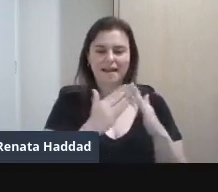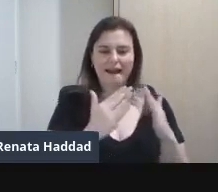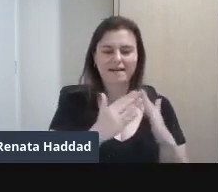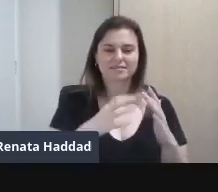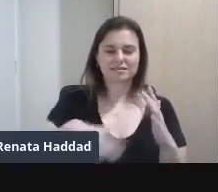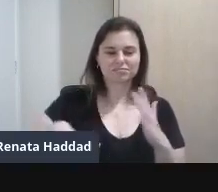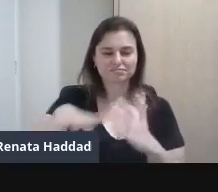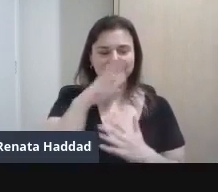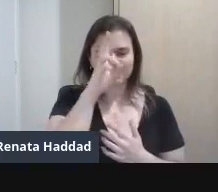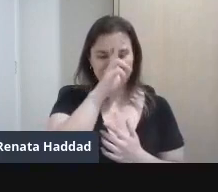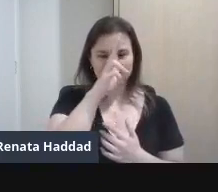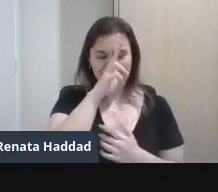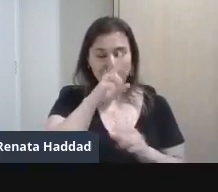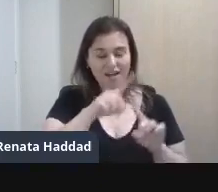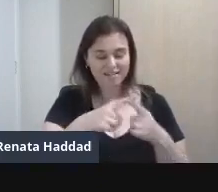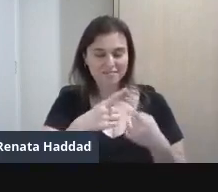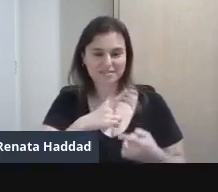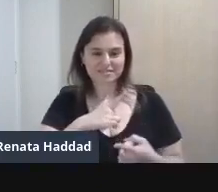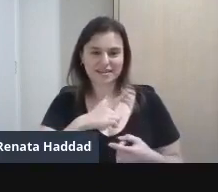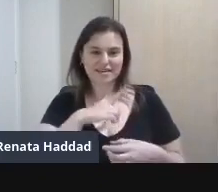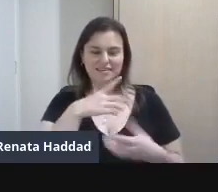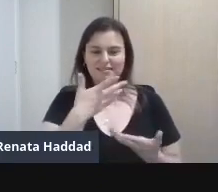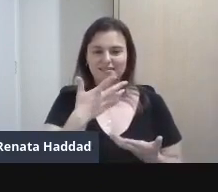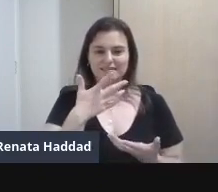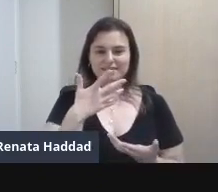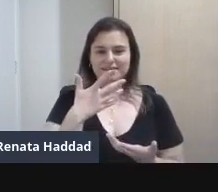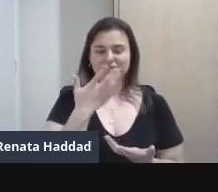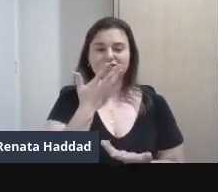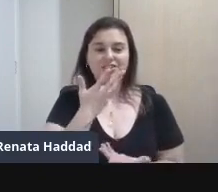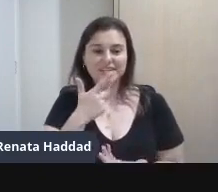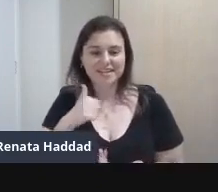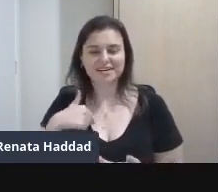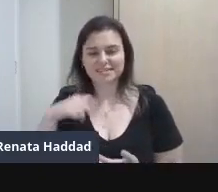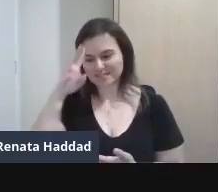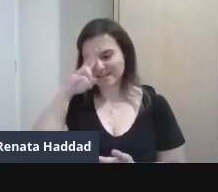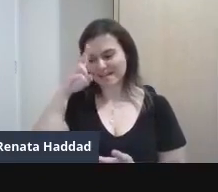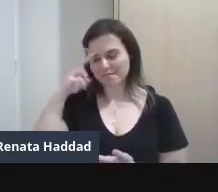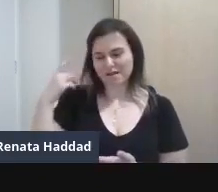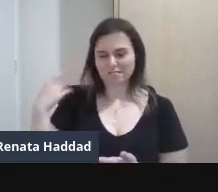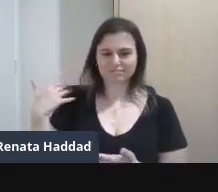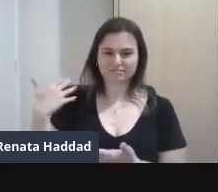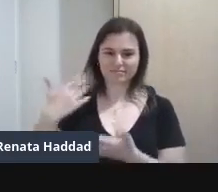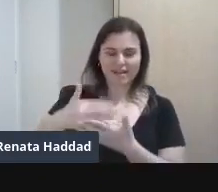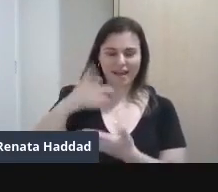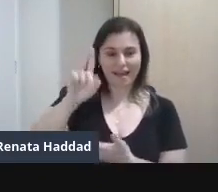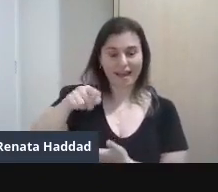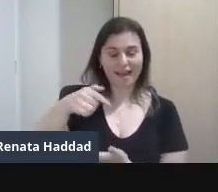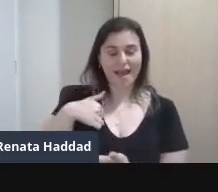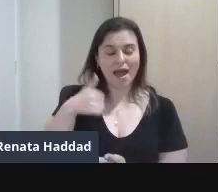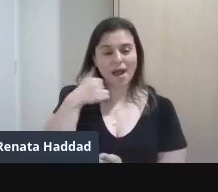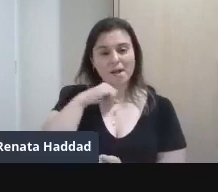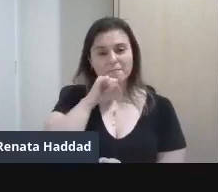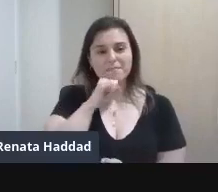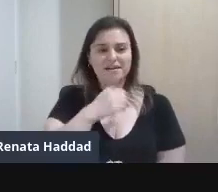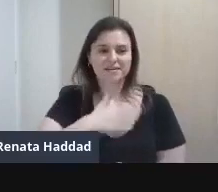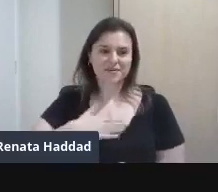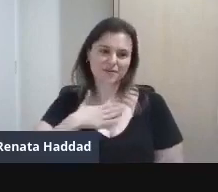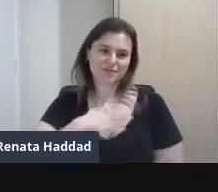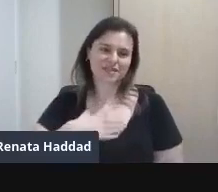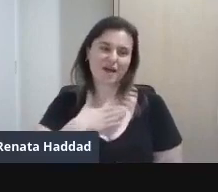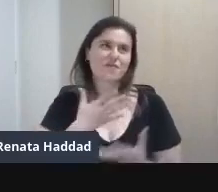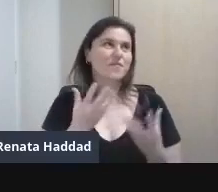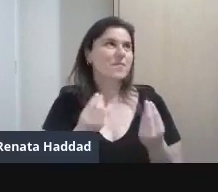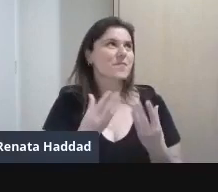infância Dela Que ela guarda Até hoje Segundo relatos É justamente A mãe dela Que gostava Muito De música